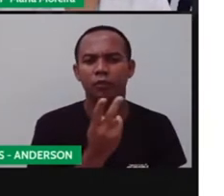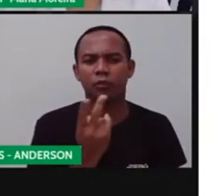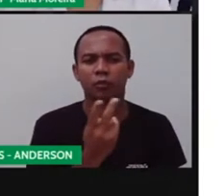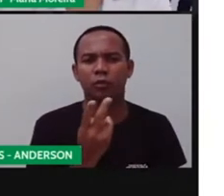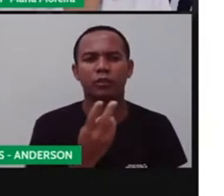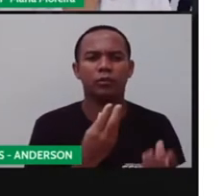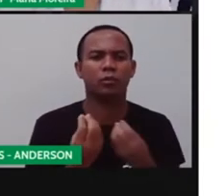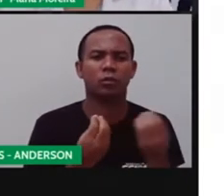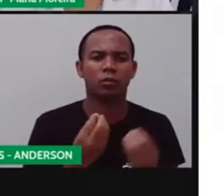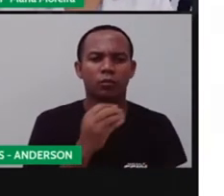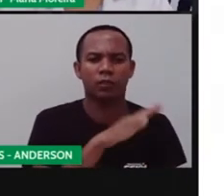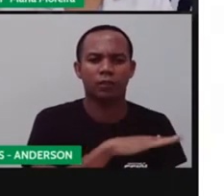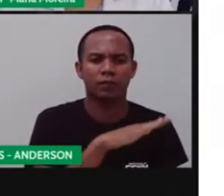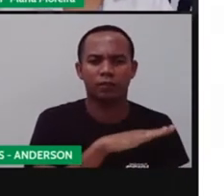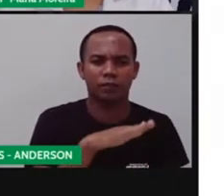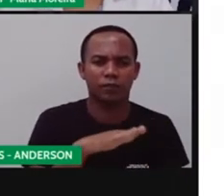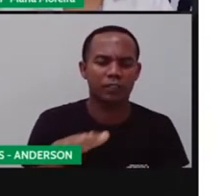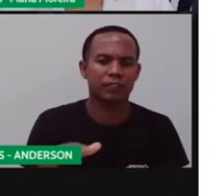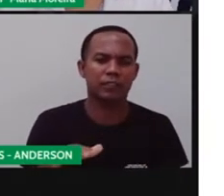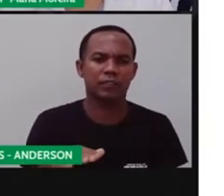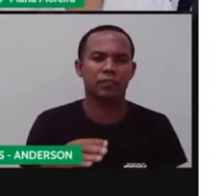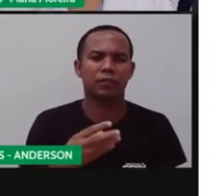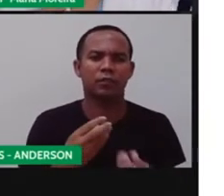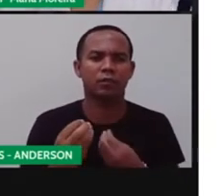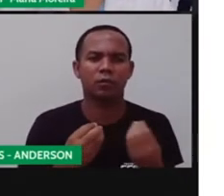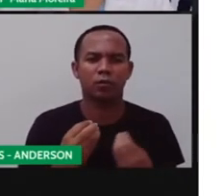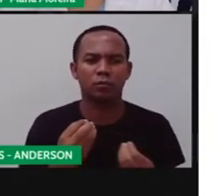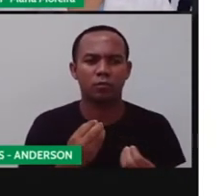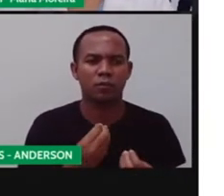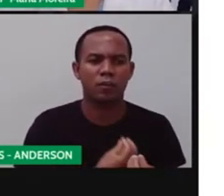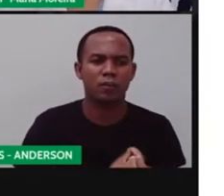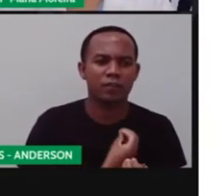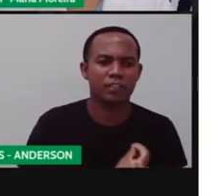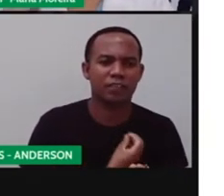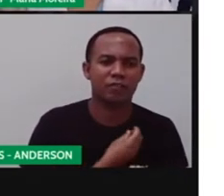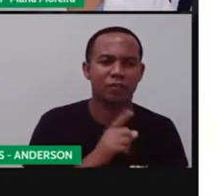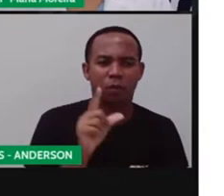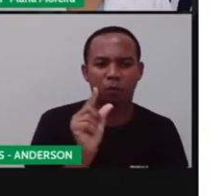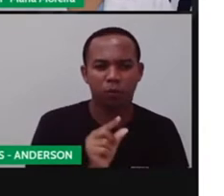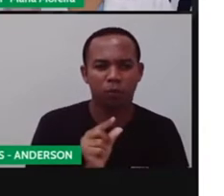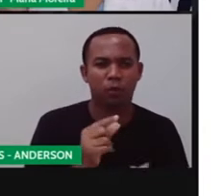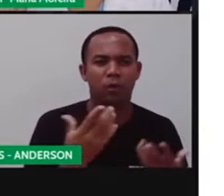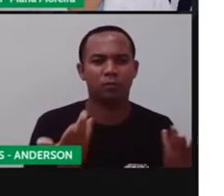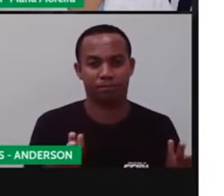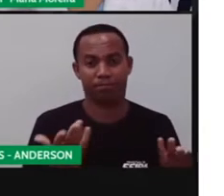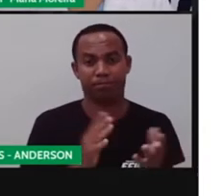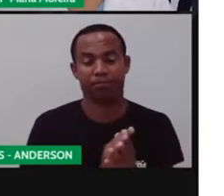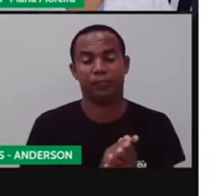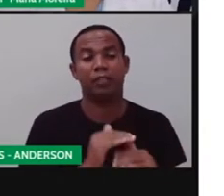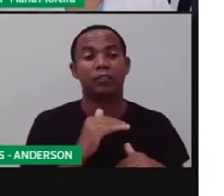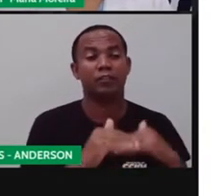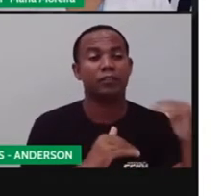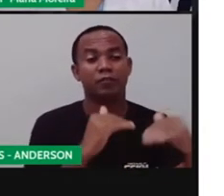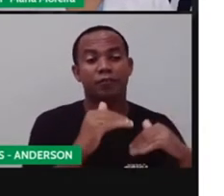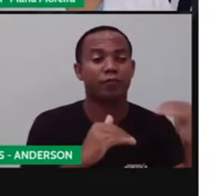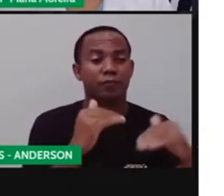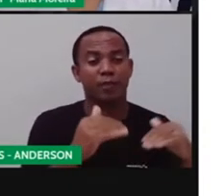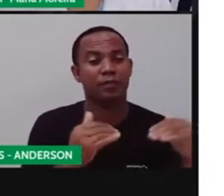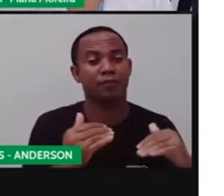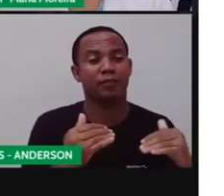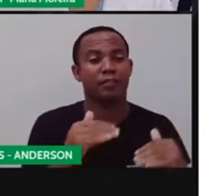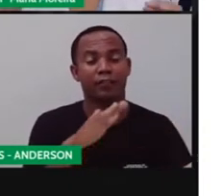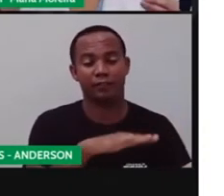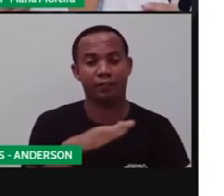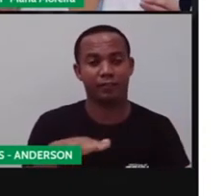a infância, que já é uma fase curta, fica ainda menor, com prejuízos ao desenvolvimento integral da criança.